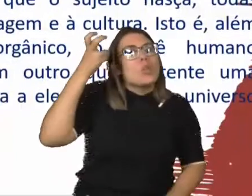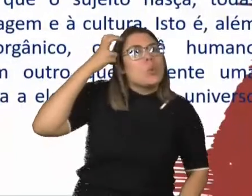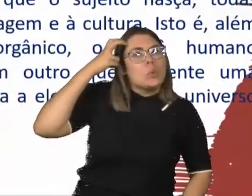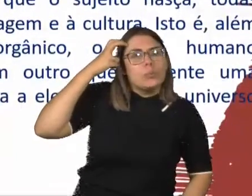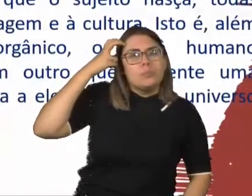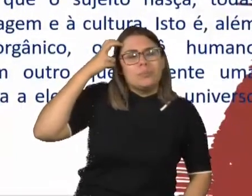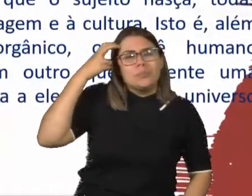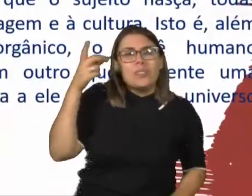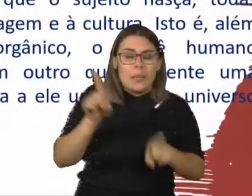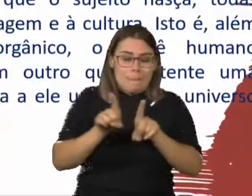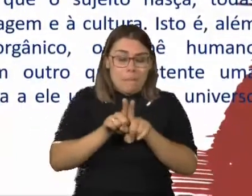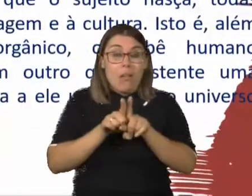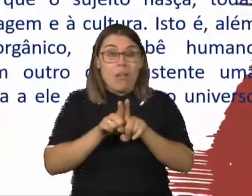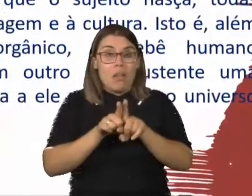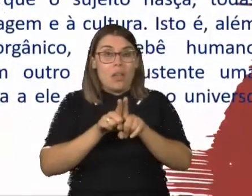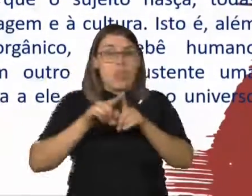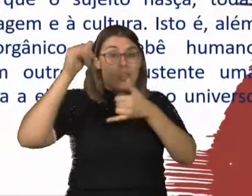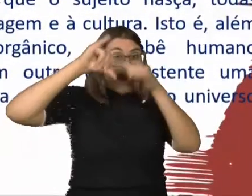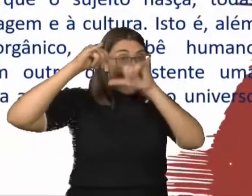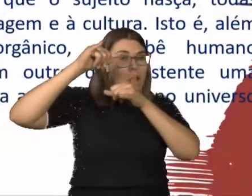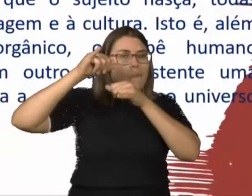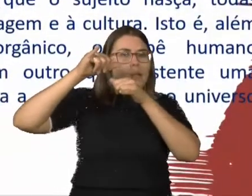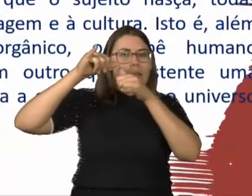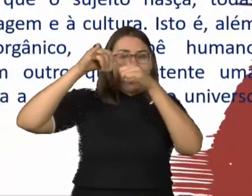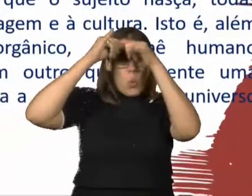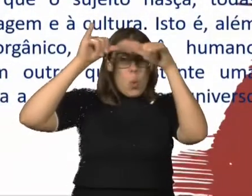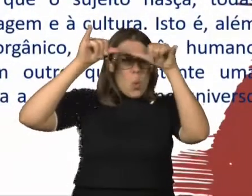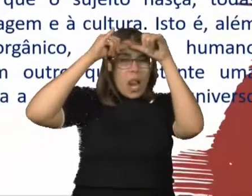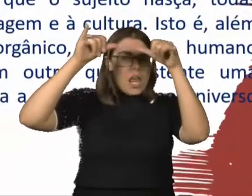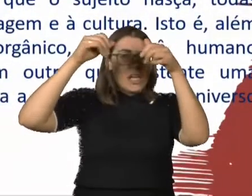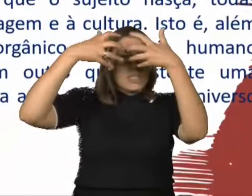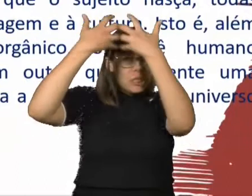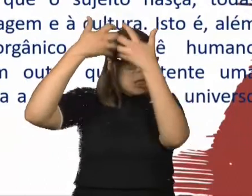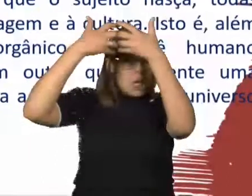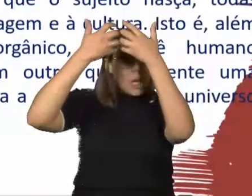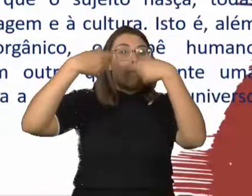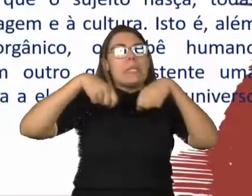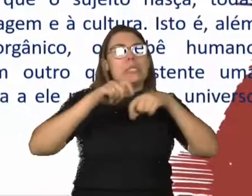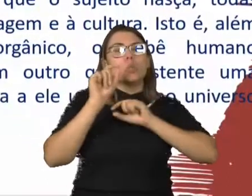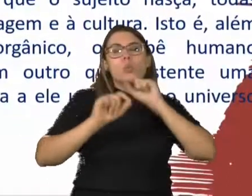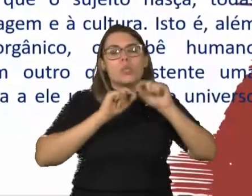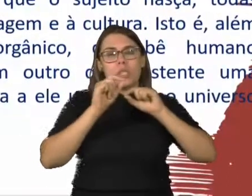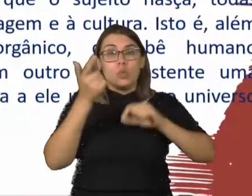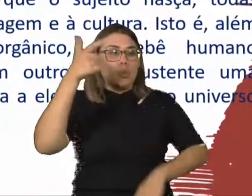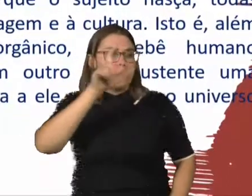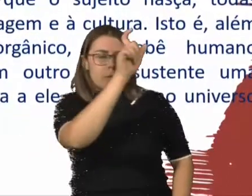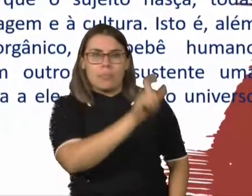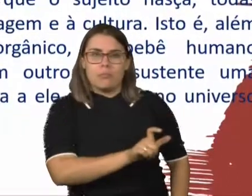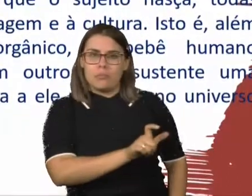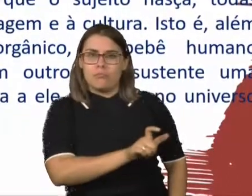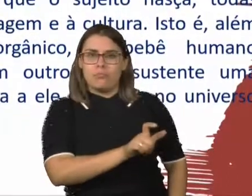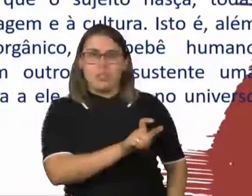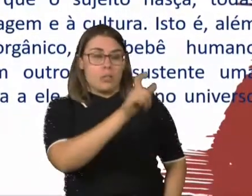Isto é, além do substrato orgânico, o bebê humano necessita de um outro que sustente uma imagem e ofereça a ele um